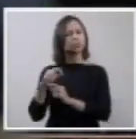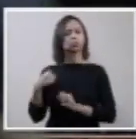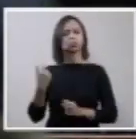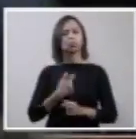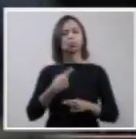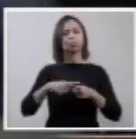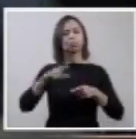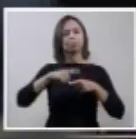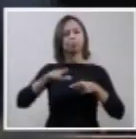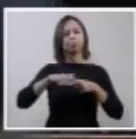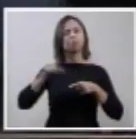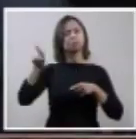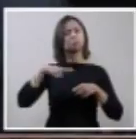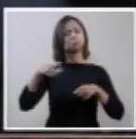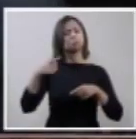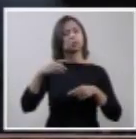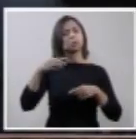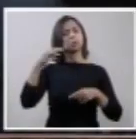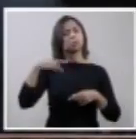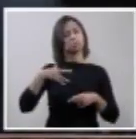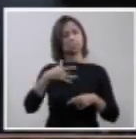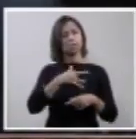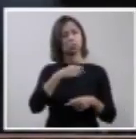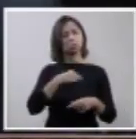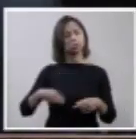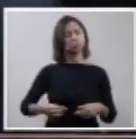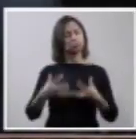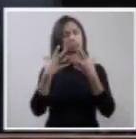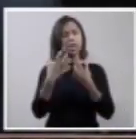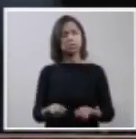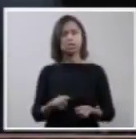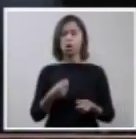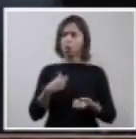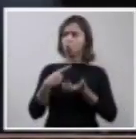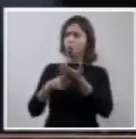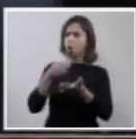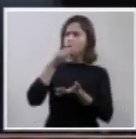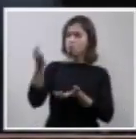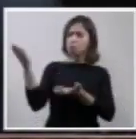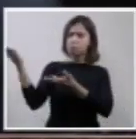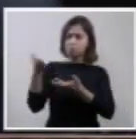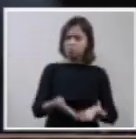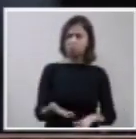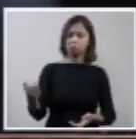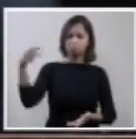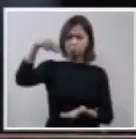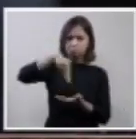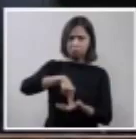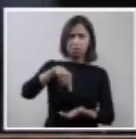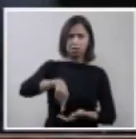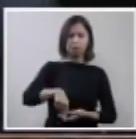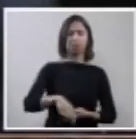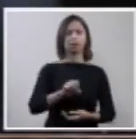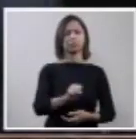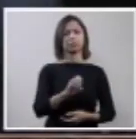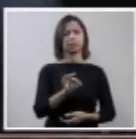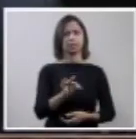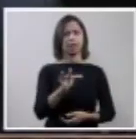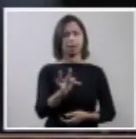problemática e aceito de imediato o convite que lhe fiz para comparecer ao Supremo,